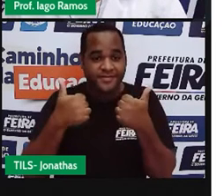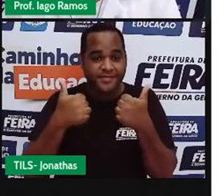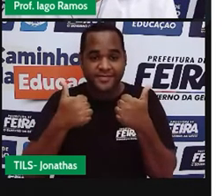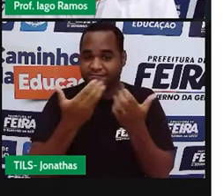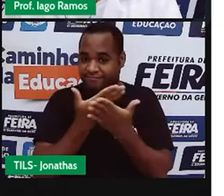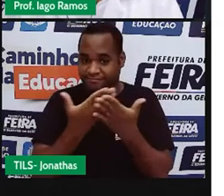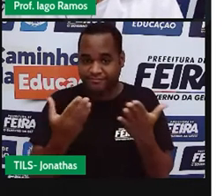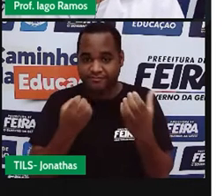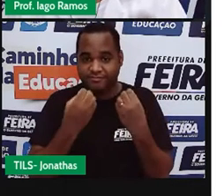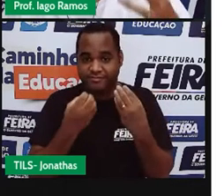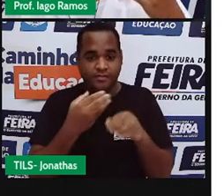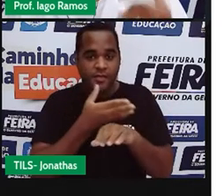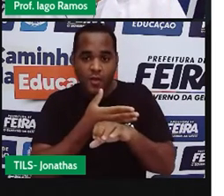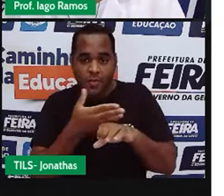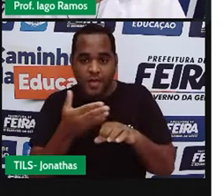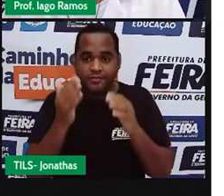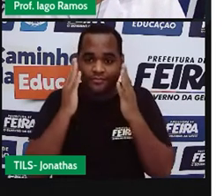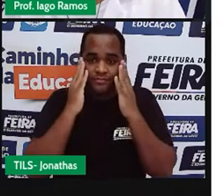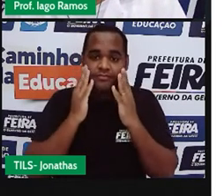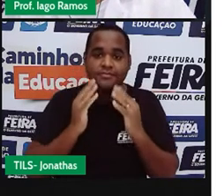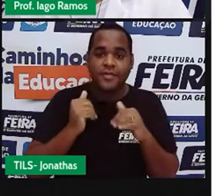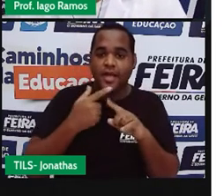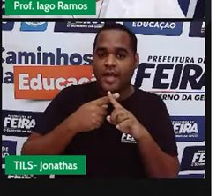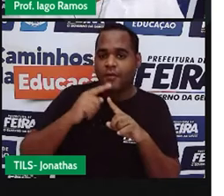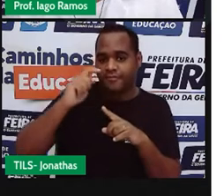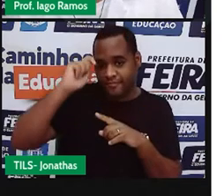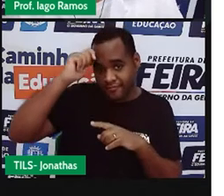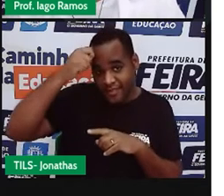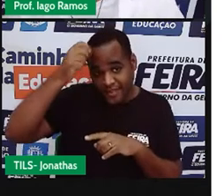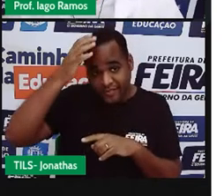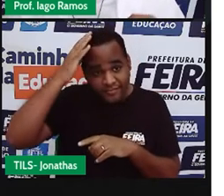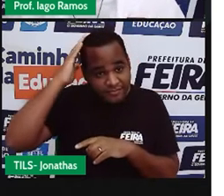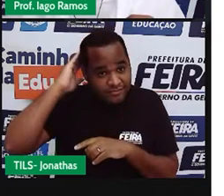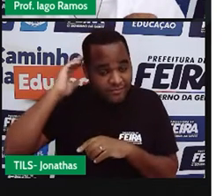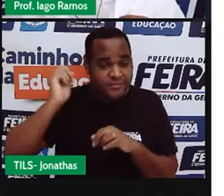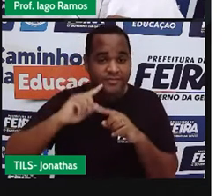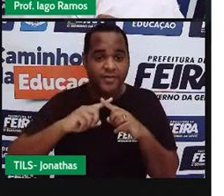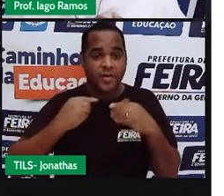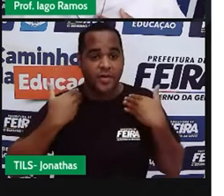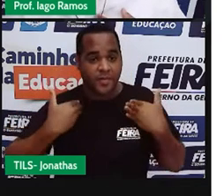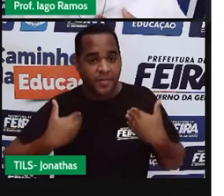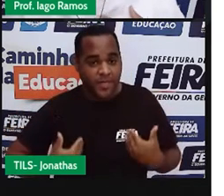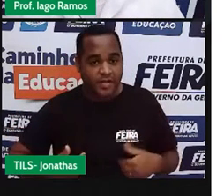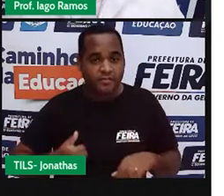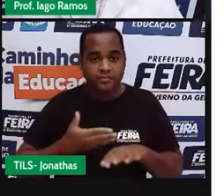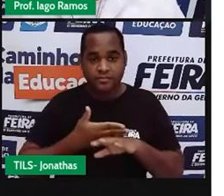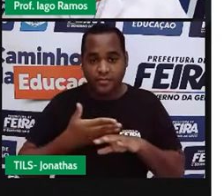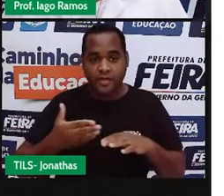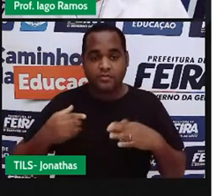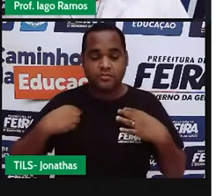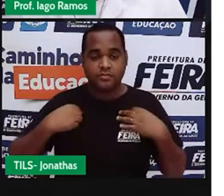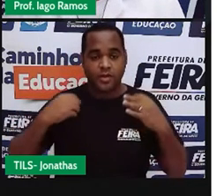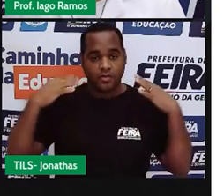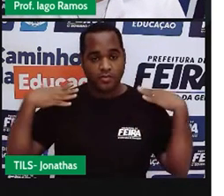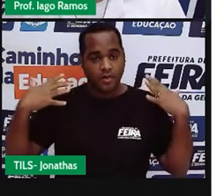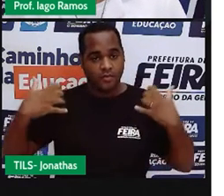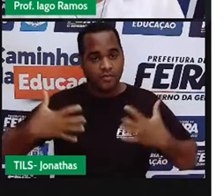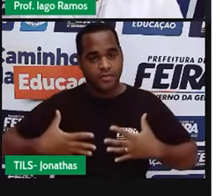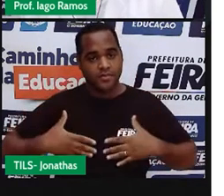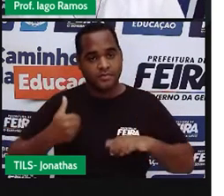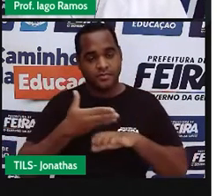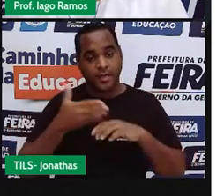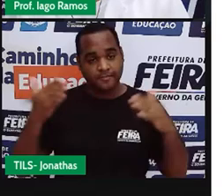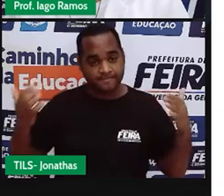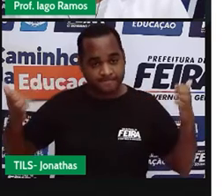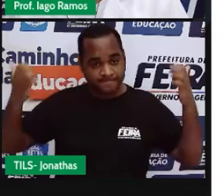Eu tenho pele branca, cabelo preto, estou vestindo uma camisa branca, por cima um jalecozinho branco, atrás,